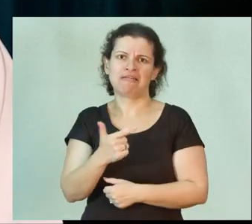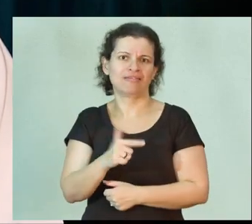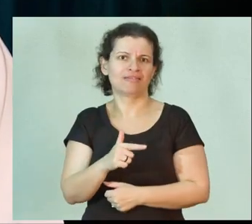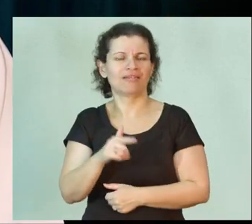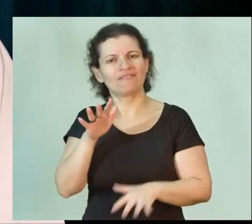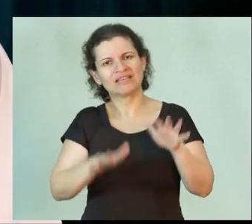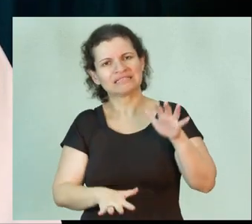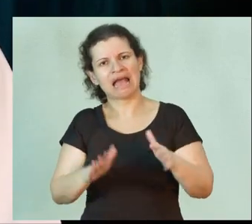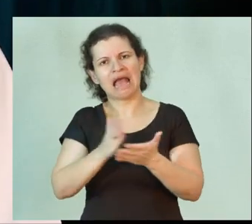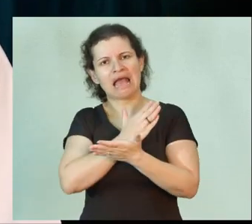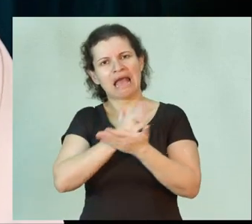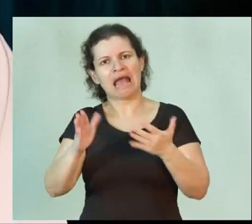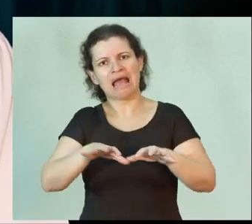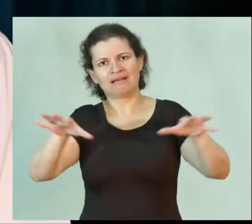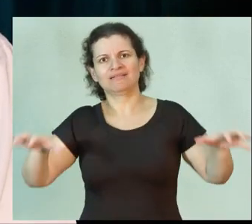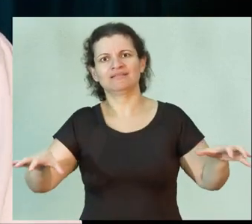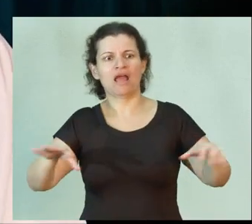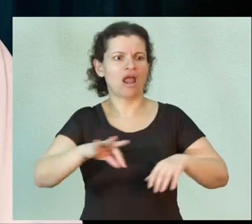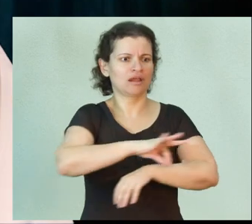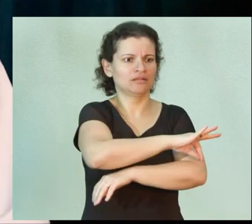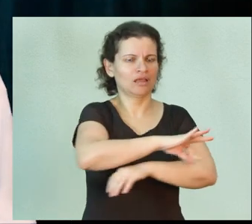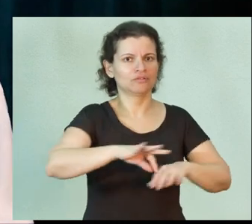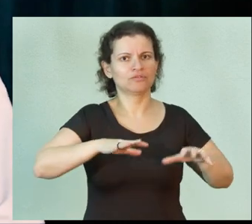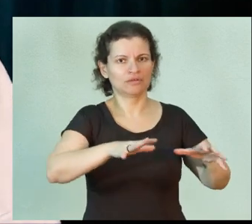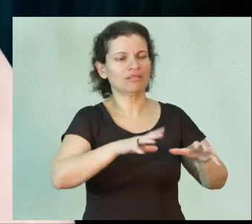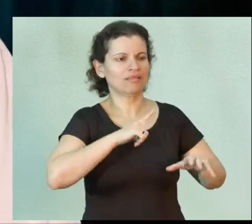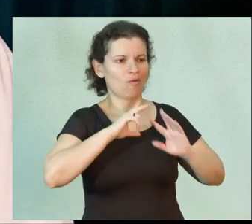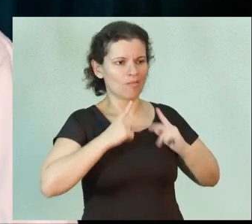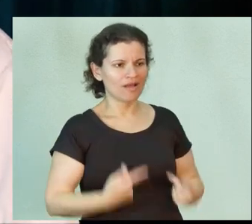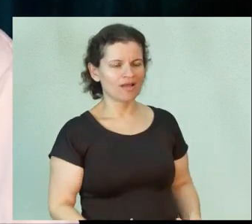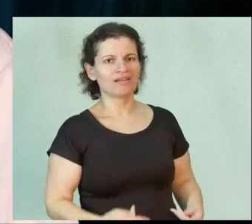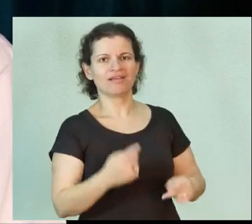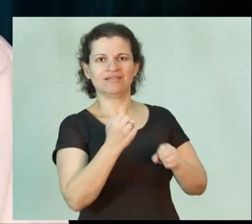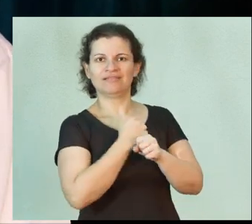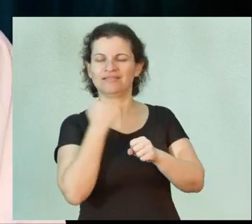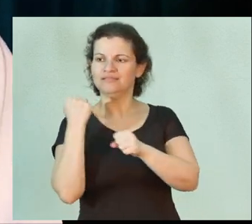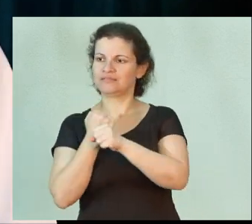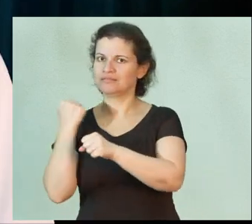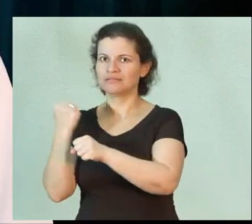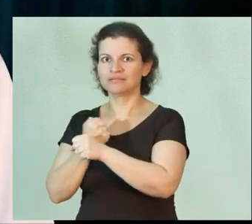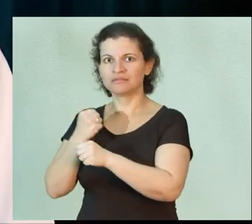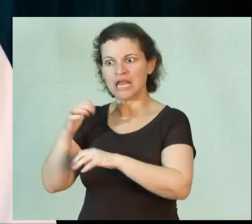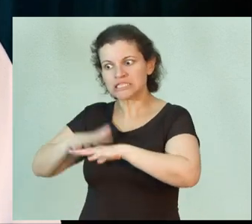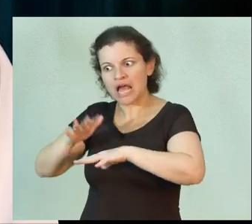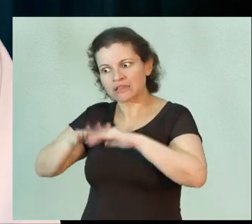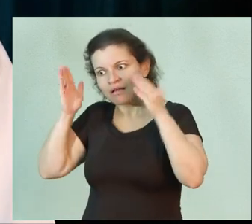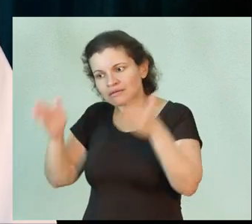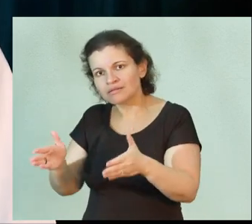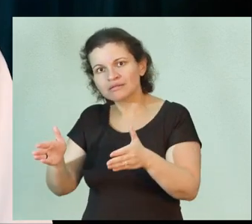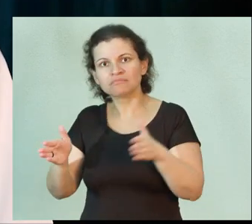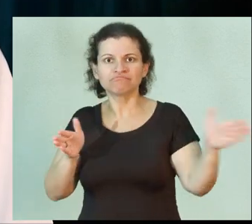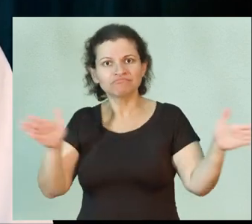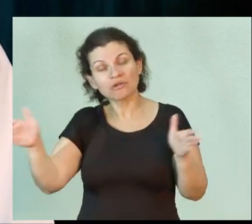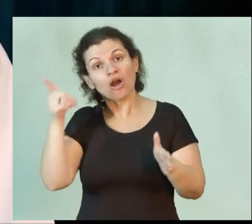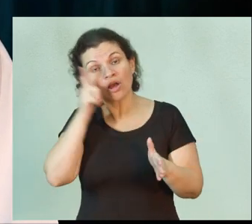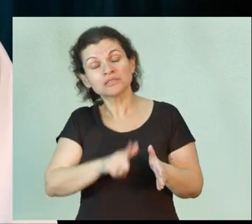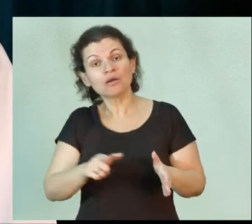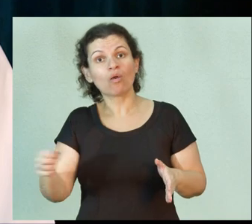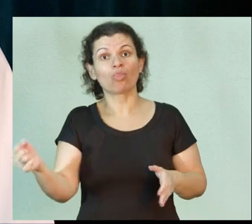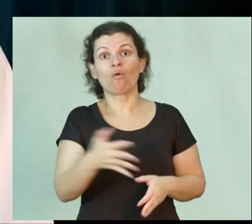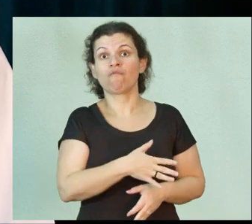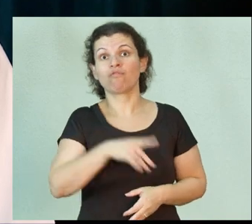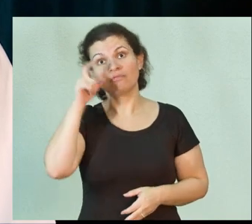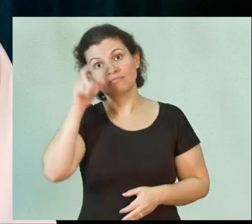são áreas bem separadas, a arquitetura tem um pouco de humanas, de engenharia civil é bastante exata, mas a gente conseguiu aqui, foi uma